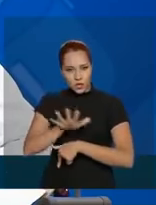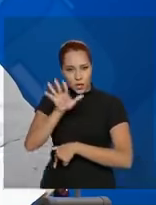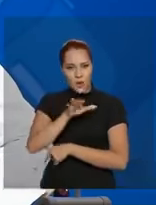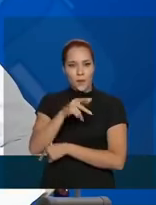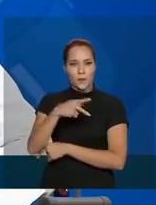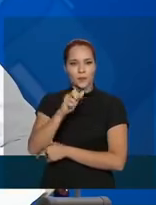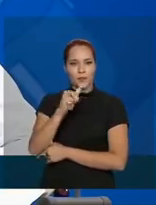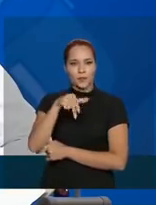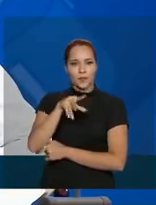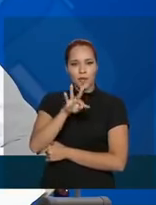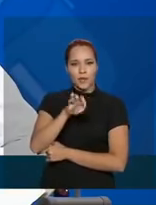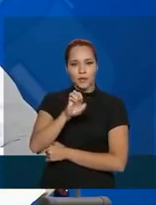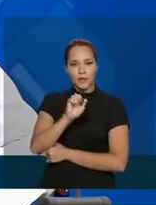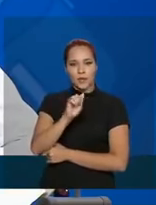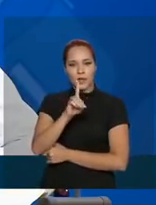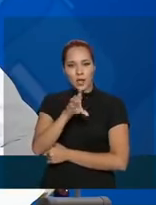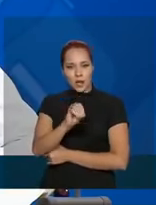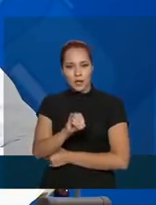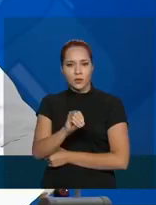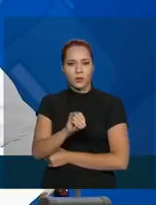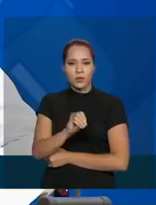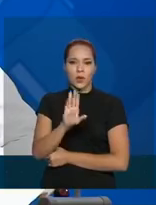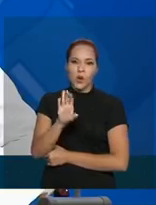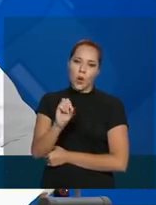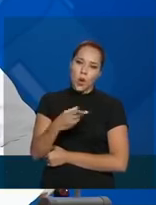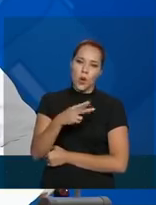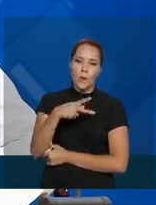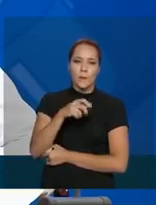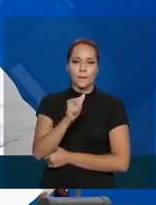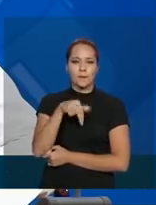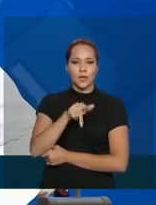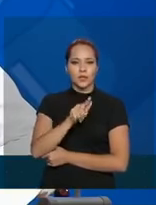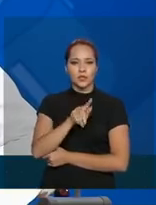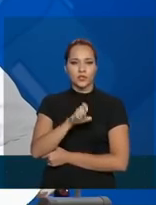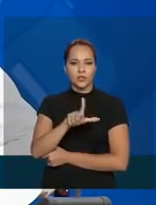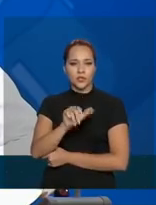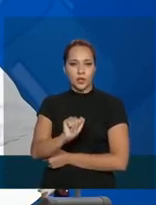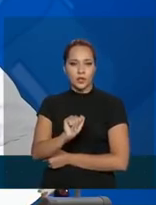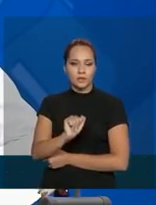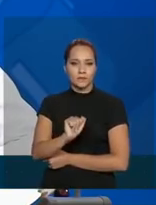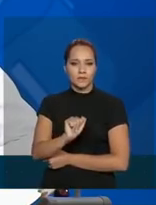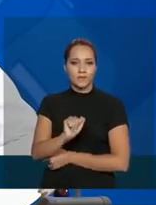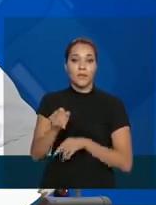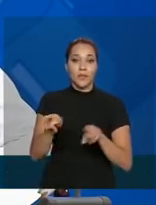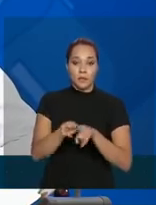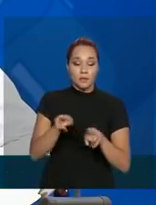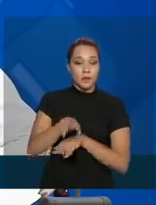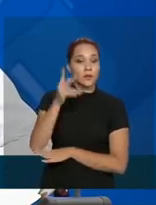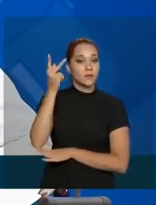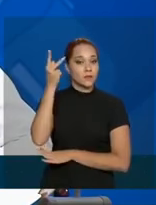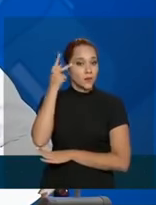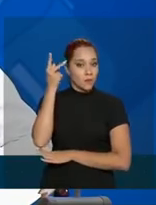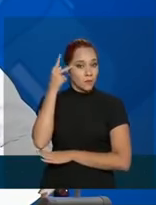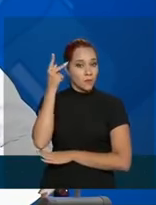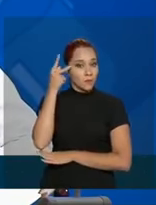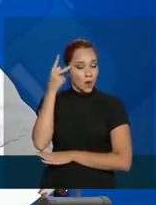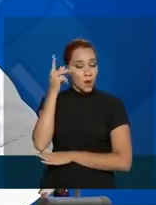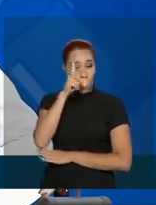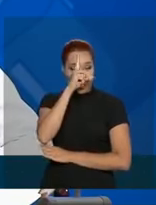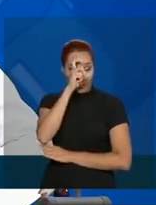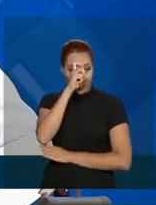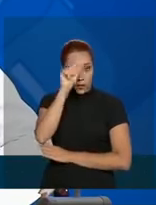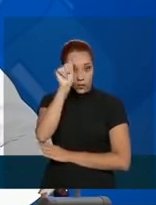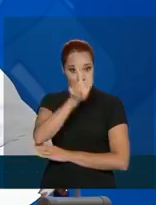Panguela, ou Pangela. Ainda em São Paulo, no Hospital